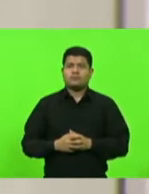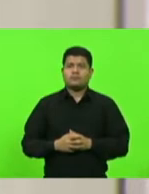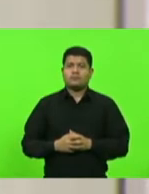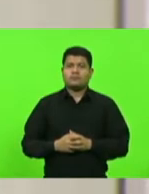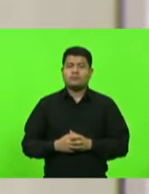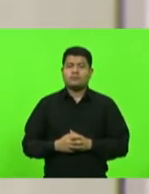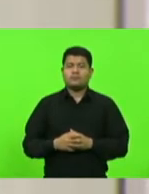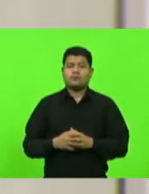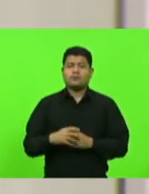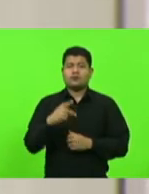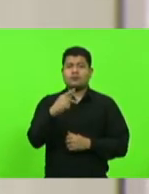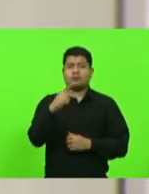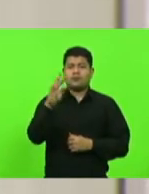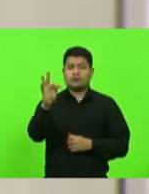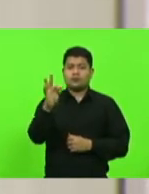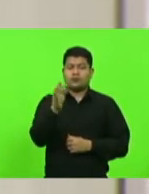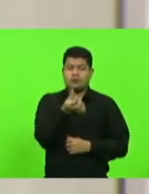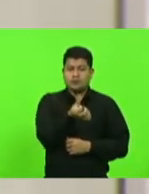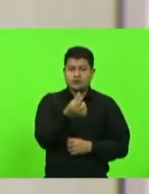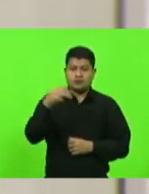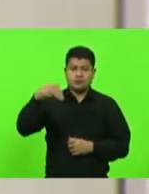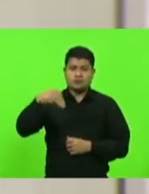Partidos Trabalhadores, seis minutos.